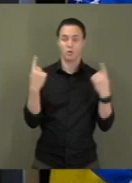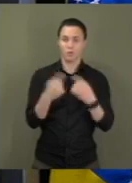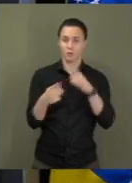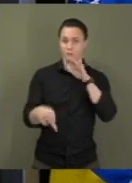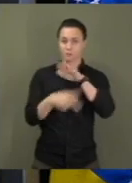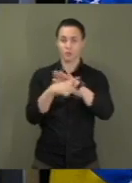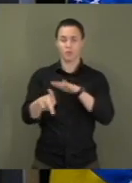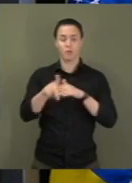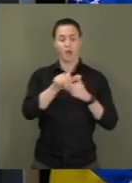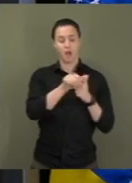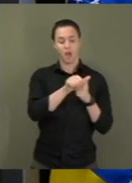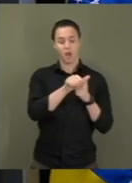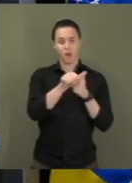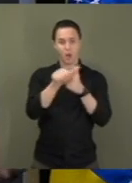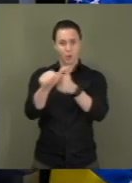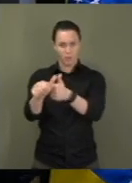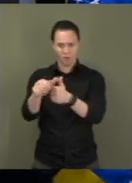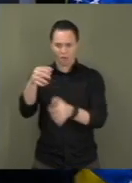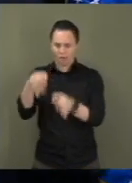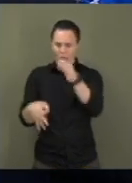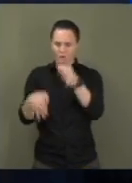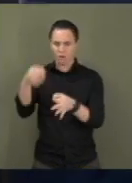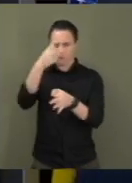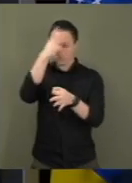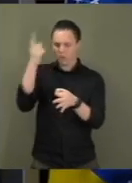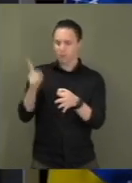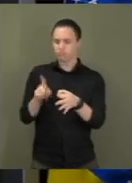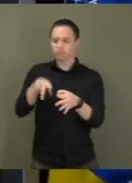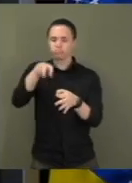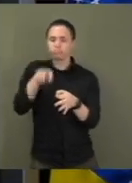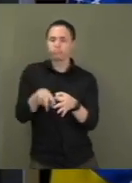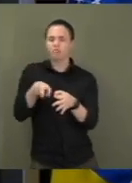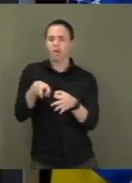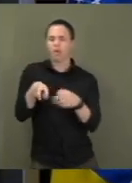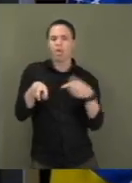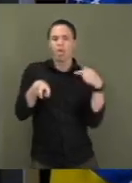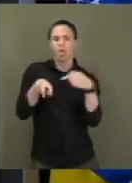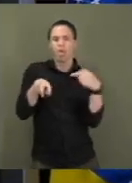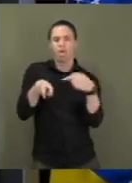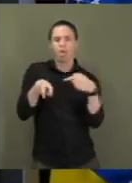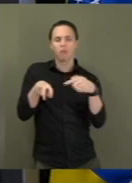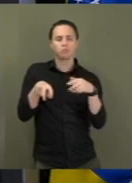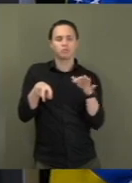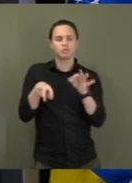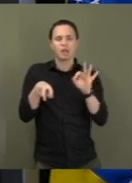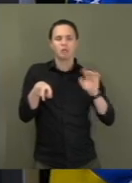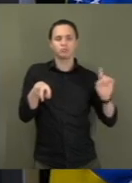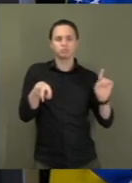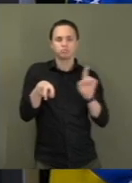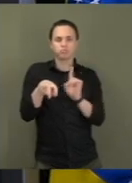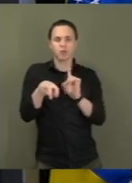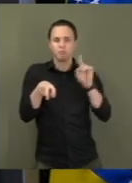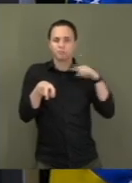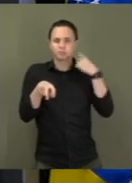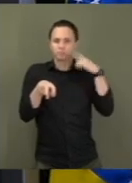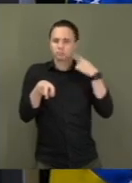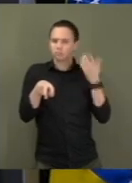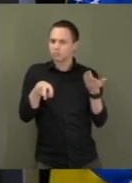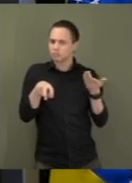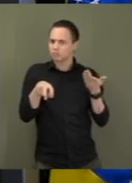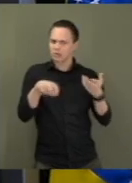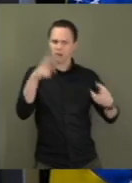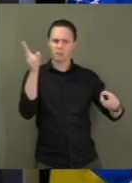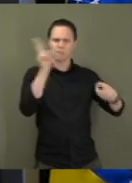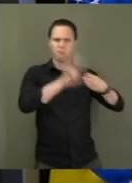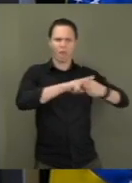acompanhamento do procurador, do investigado. Encarceramento em massa, sem a individualização